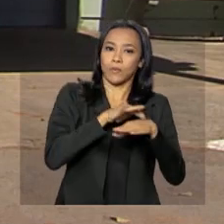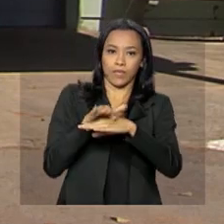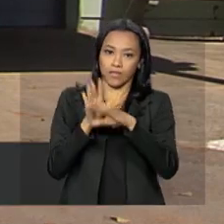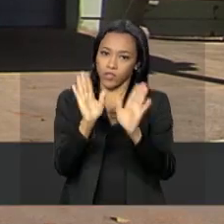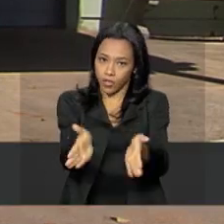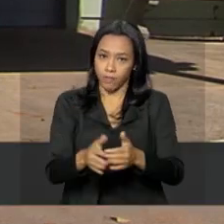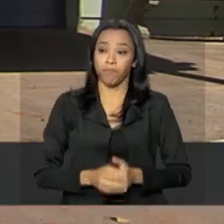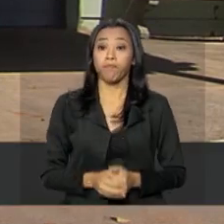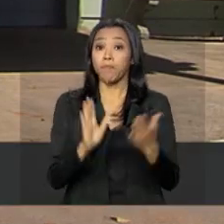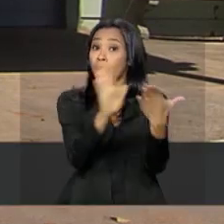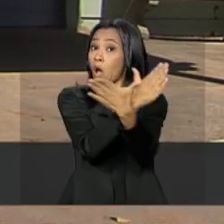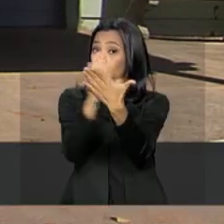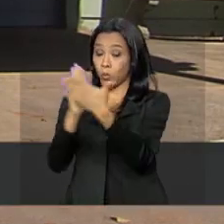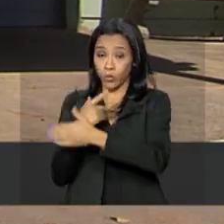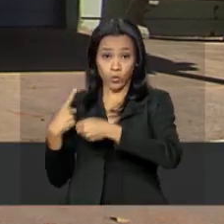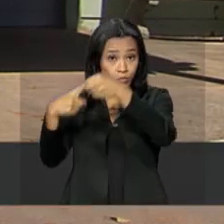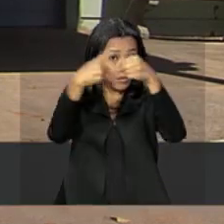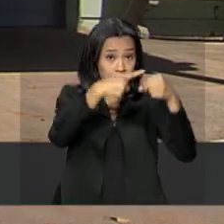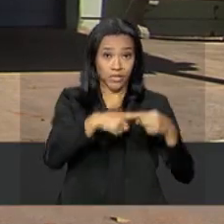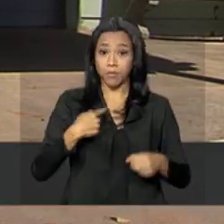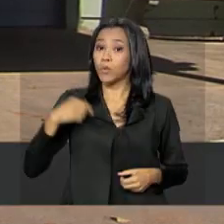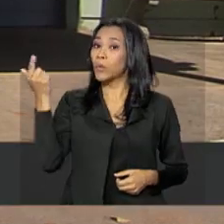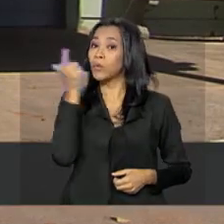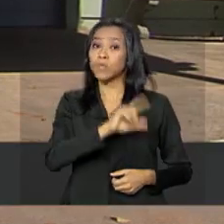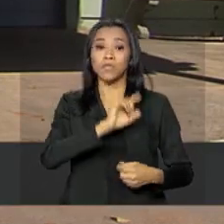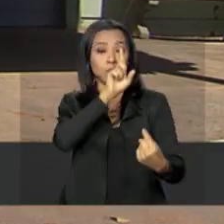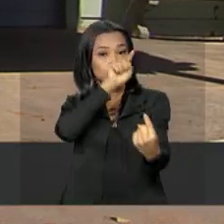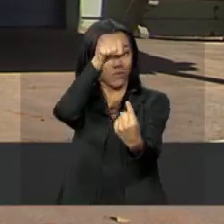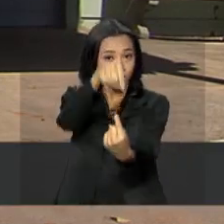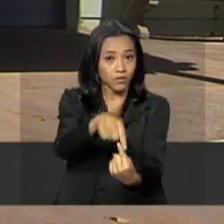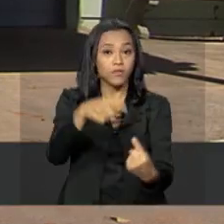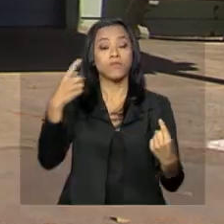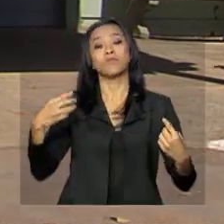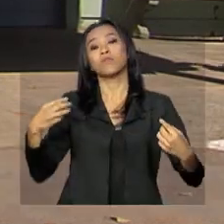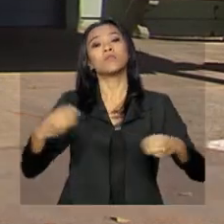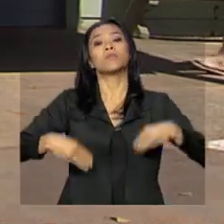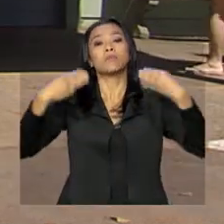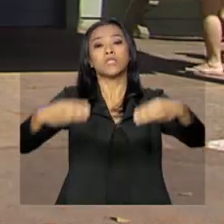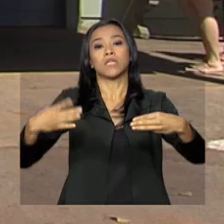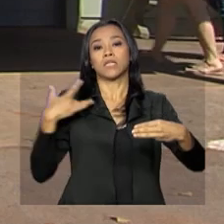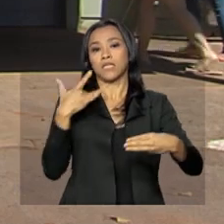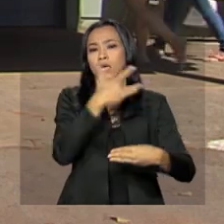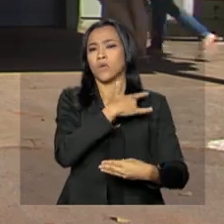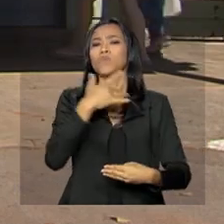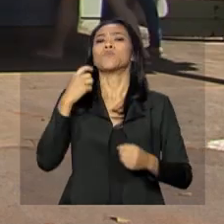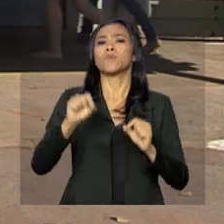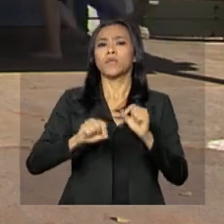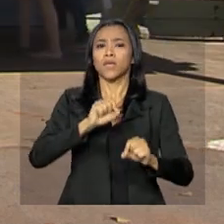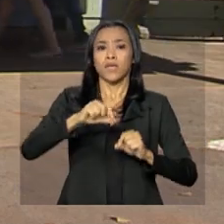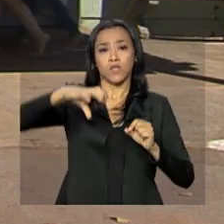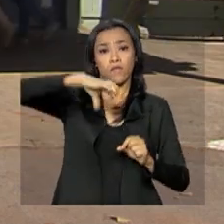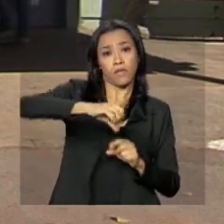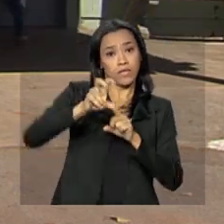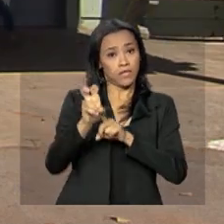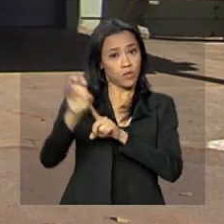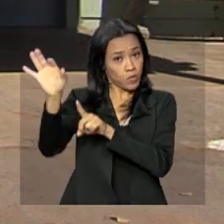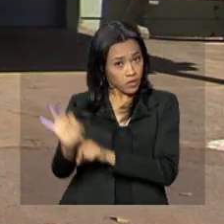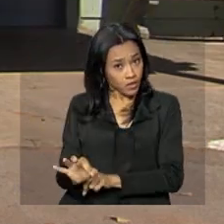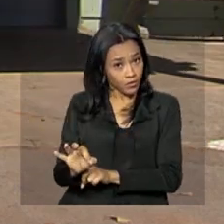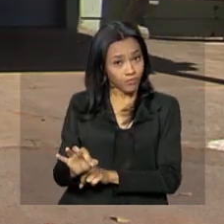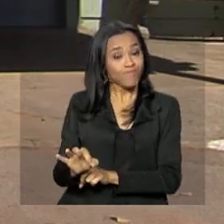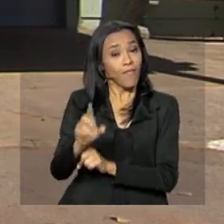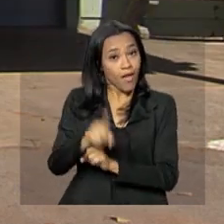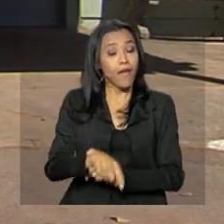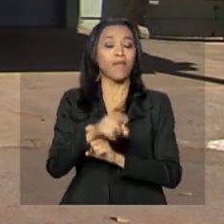municípios não conseguiram cumprir a meta do Ministério da Saúde de vacinar pelo menos 95% do público-alvo. É o